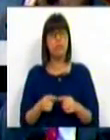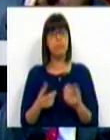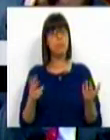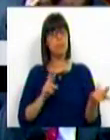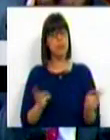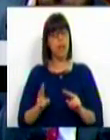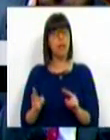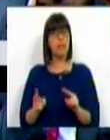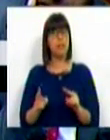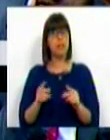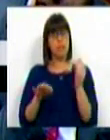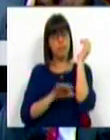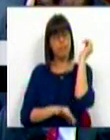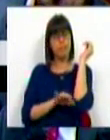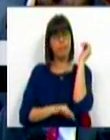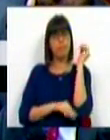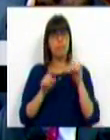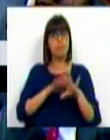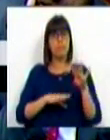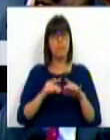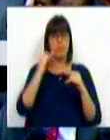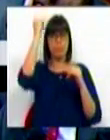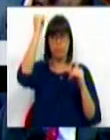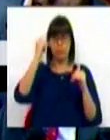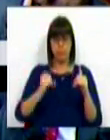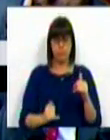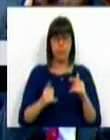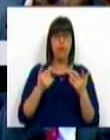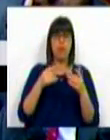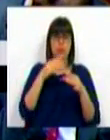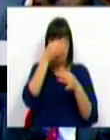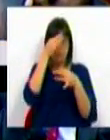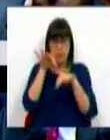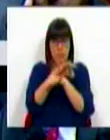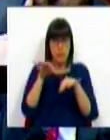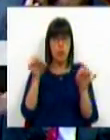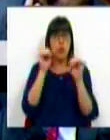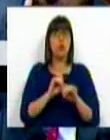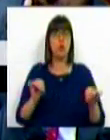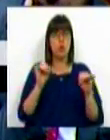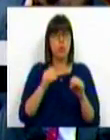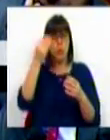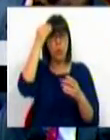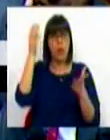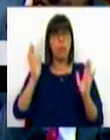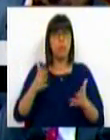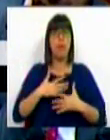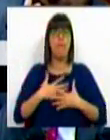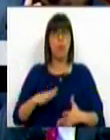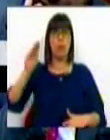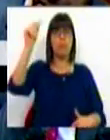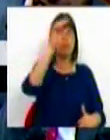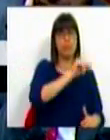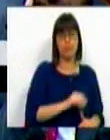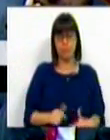alteração às freguesias, feita de cima para baixo, a regra e esquadro, sem ter em conta a vontade local.